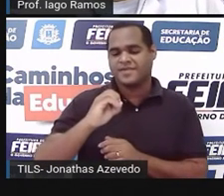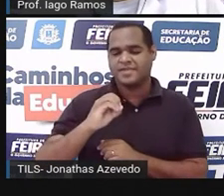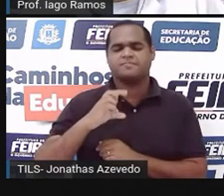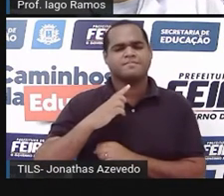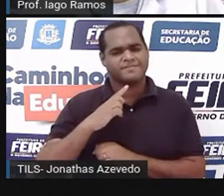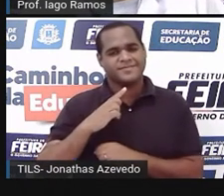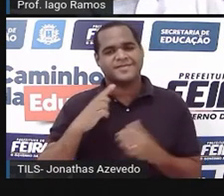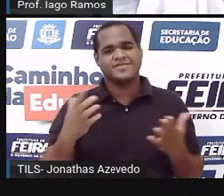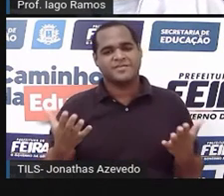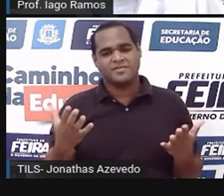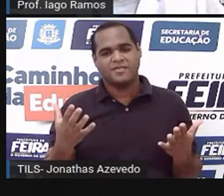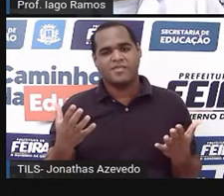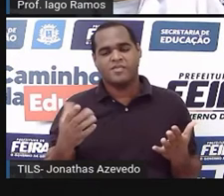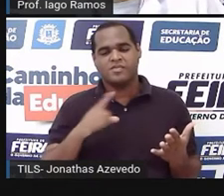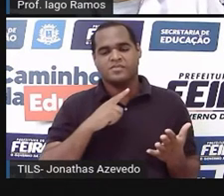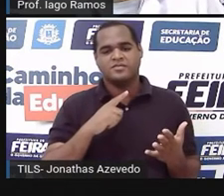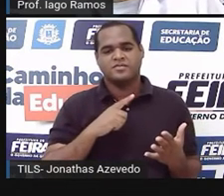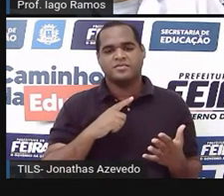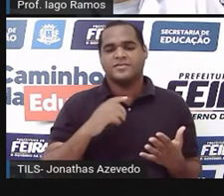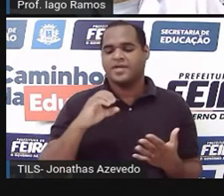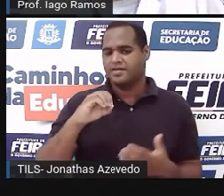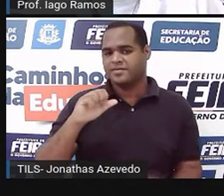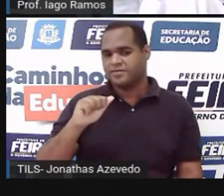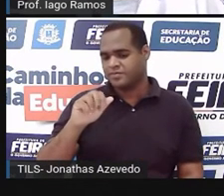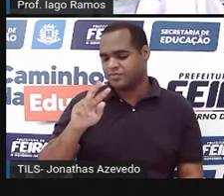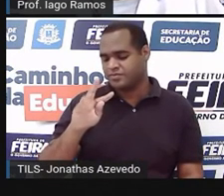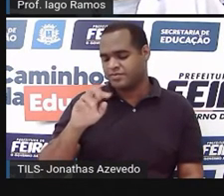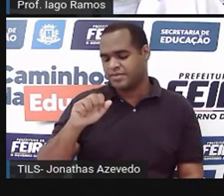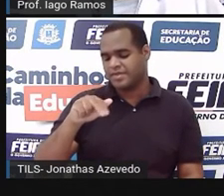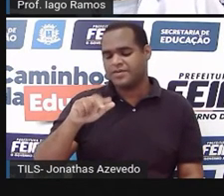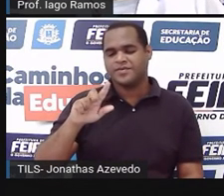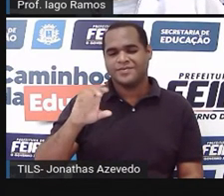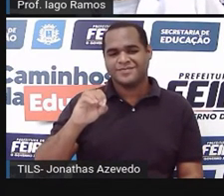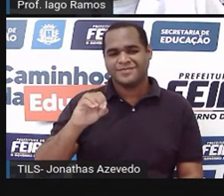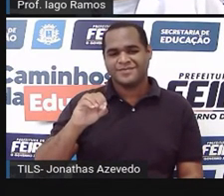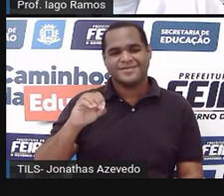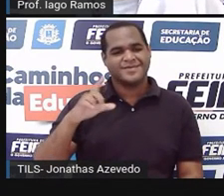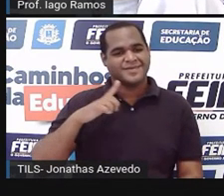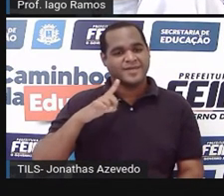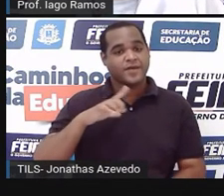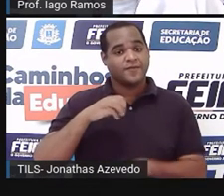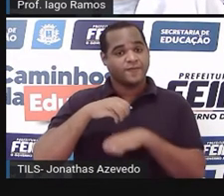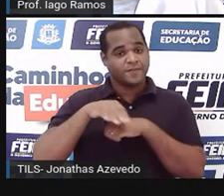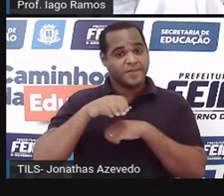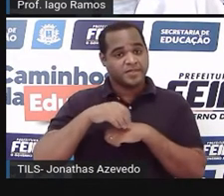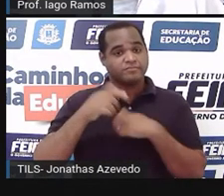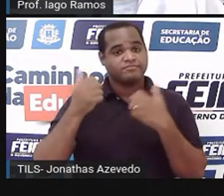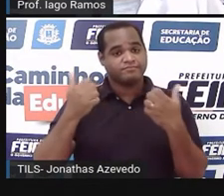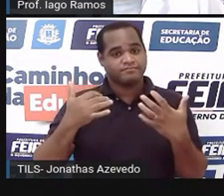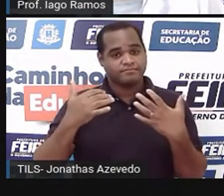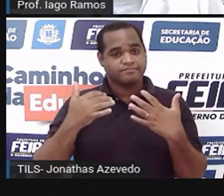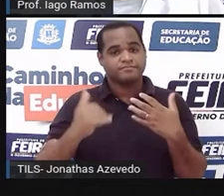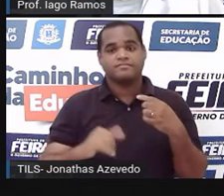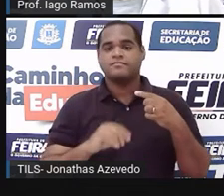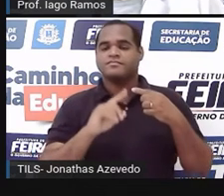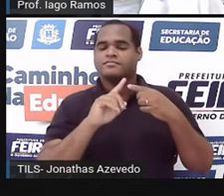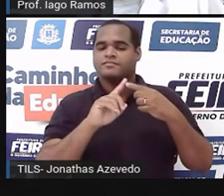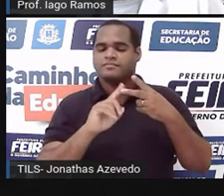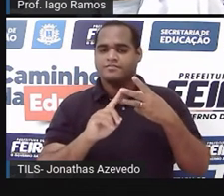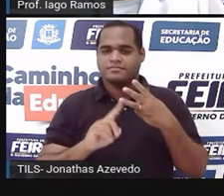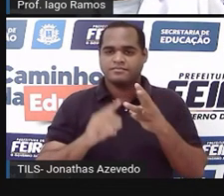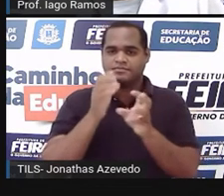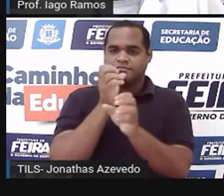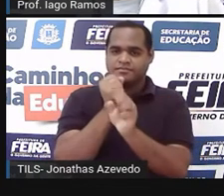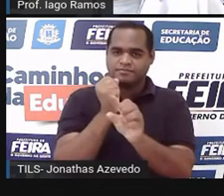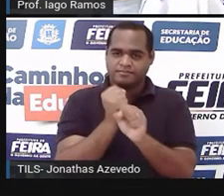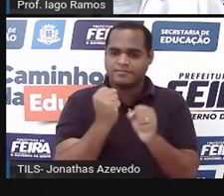os três ângulos agudos, o triângulo é acutângulo. Outra informação é o seguinte, os três lados ali têm a mesma